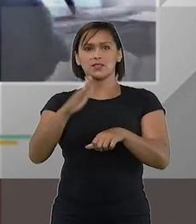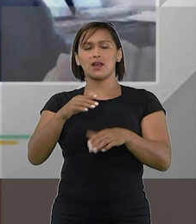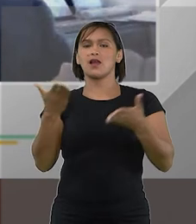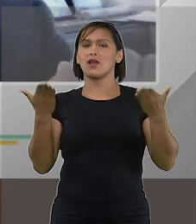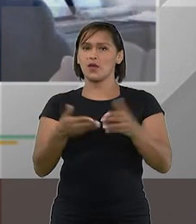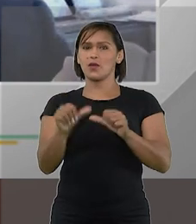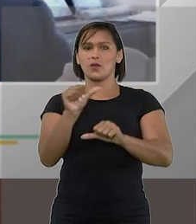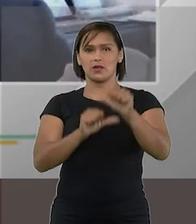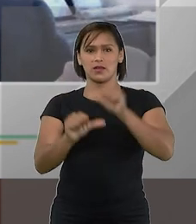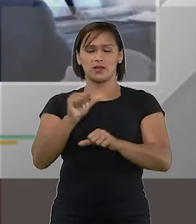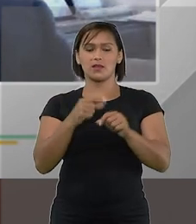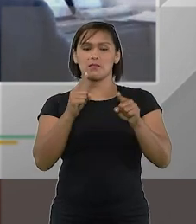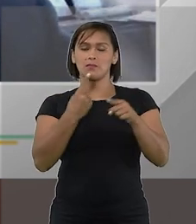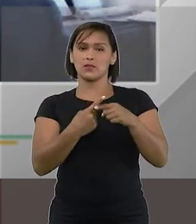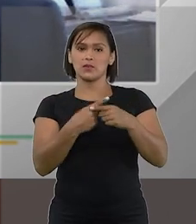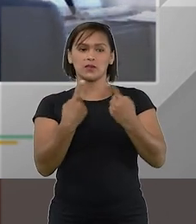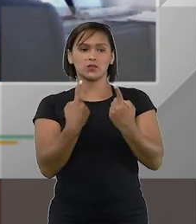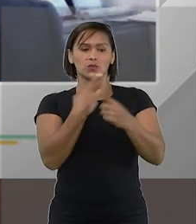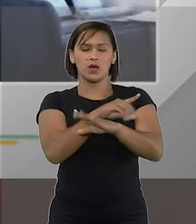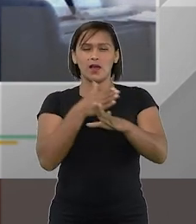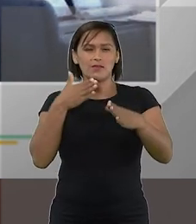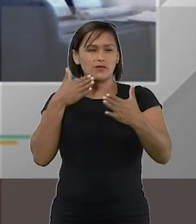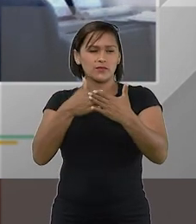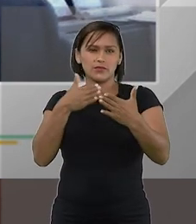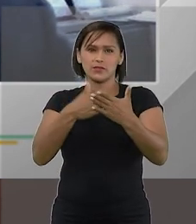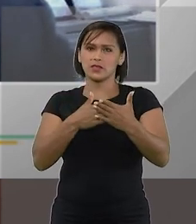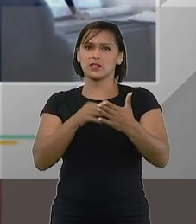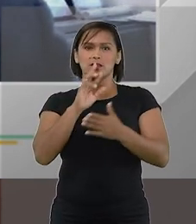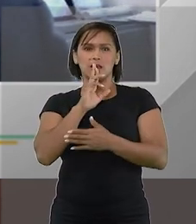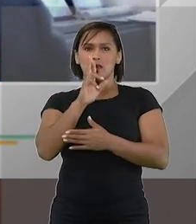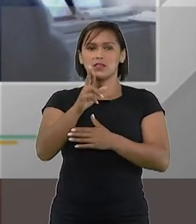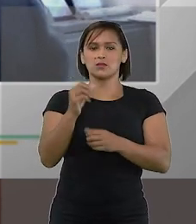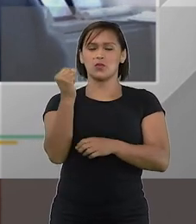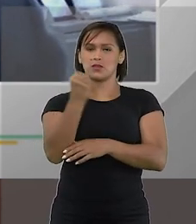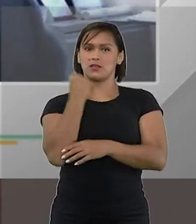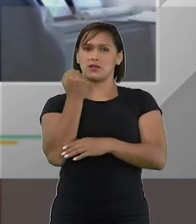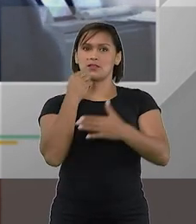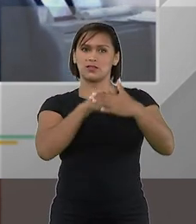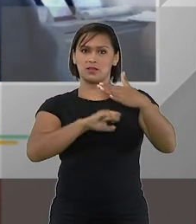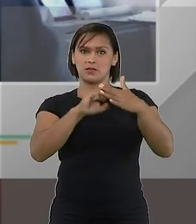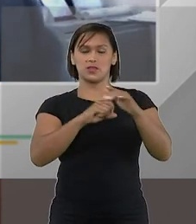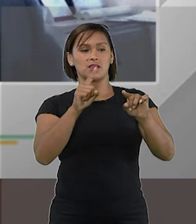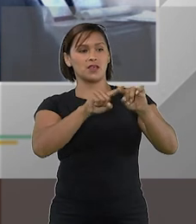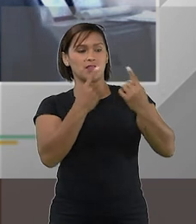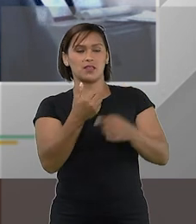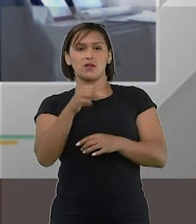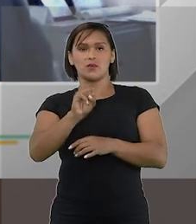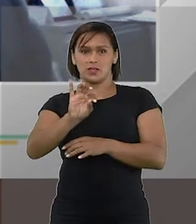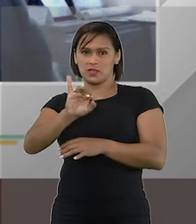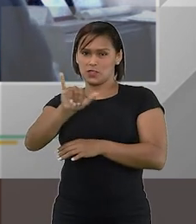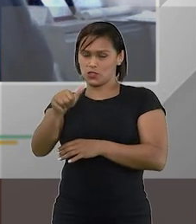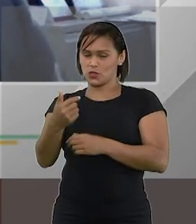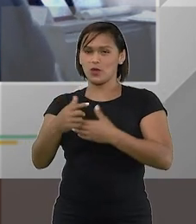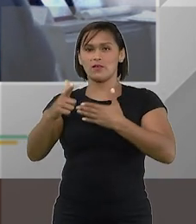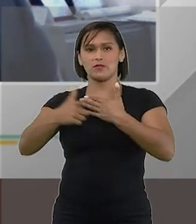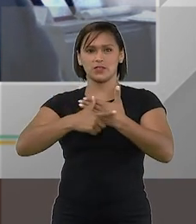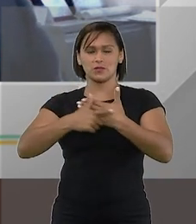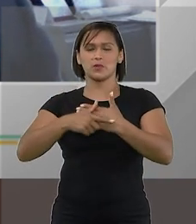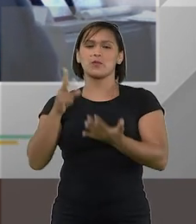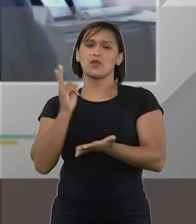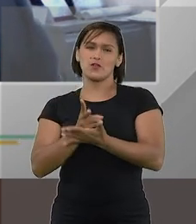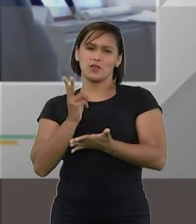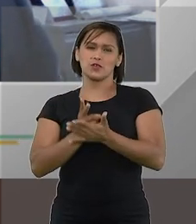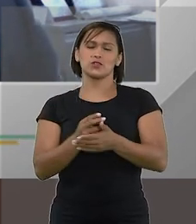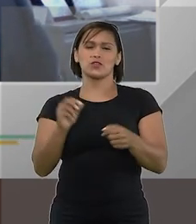é prorrogável porque do contrário você inviabiliza a solução da crise da empresa então o STJ fez o seu papel e vai